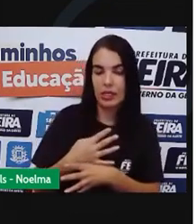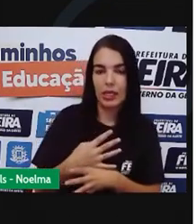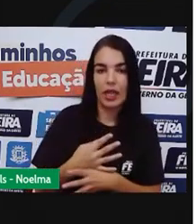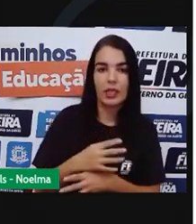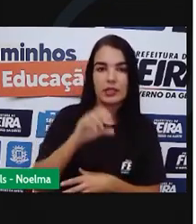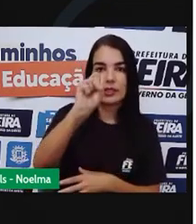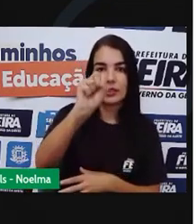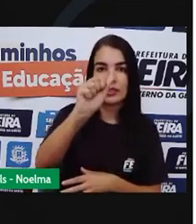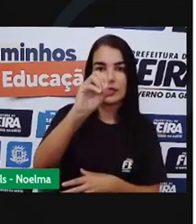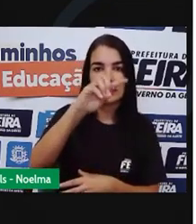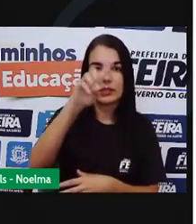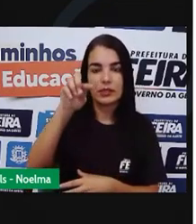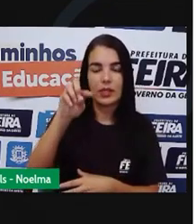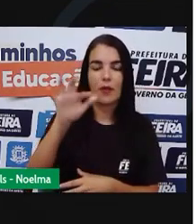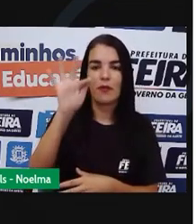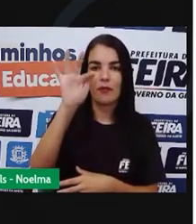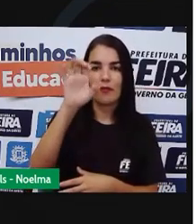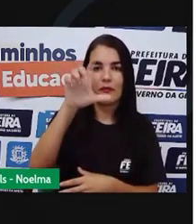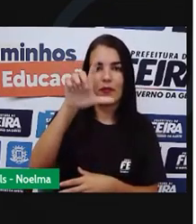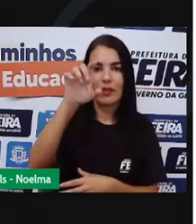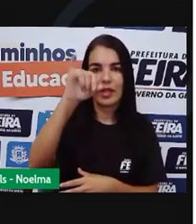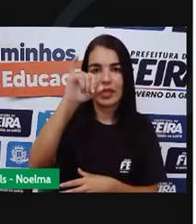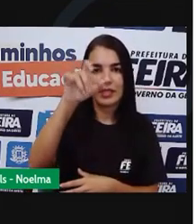Minha vida É minha arte